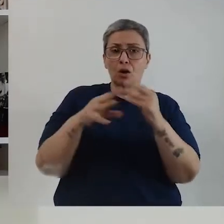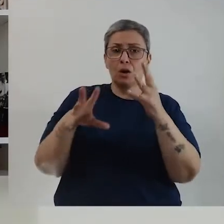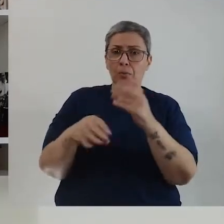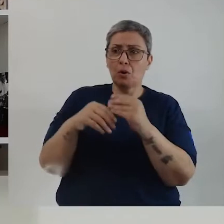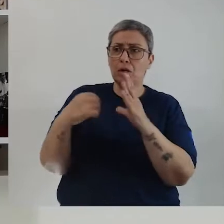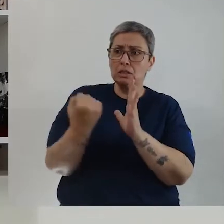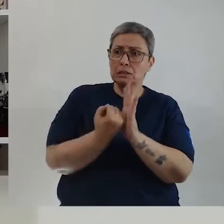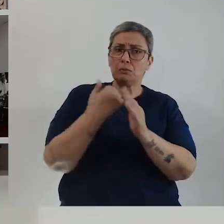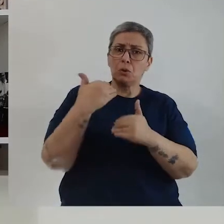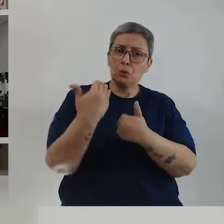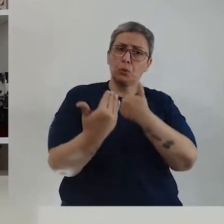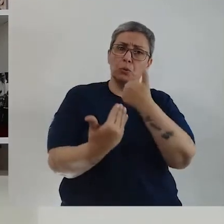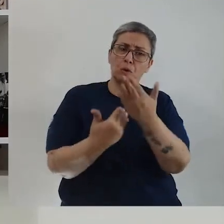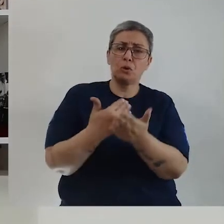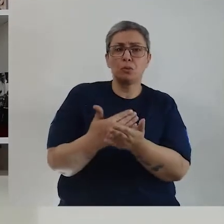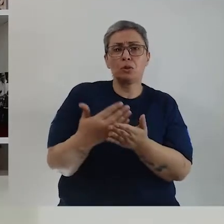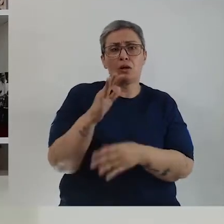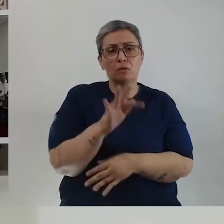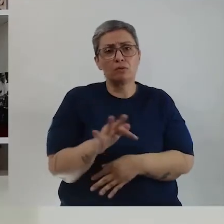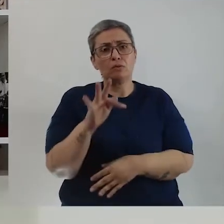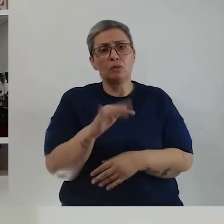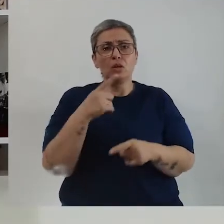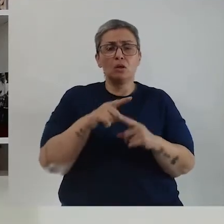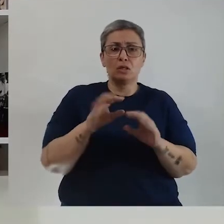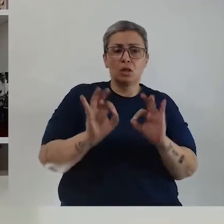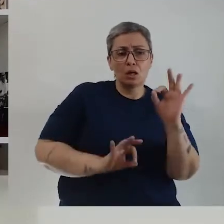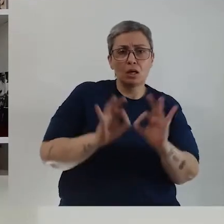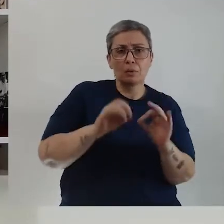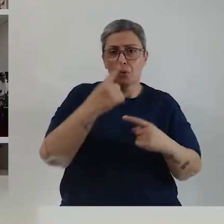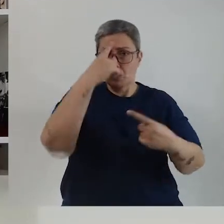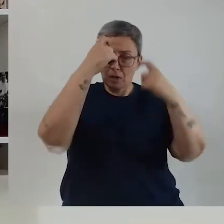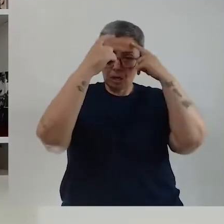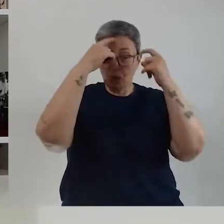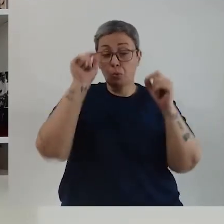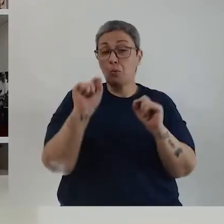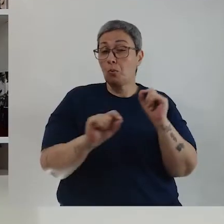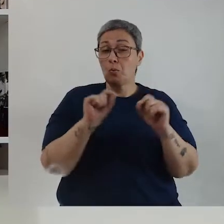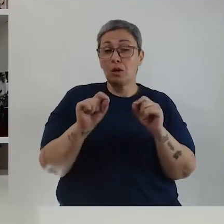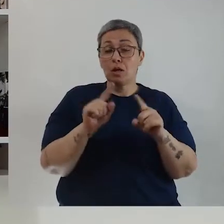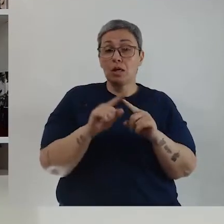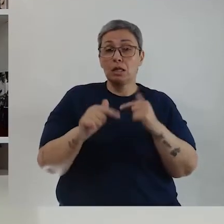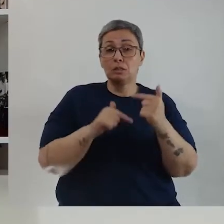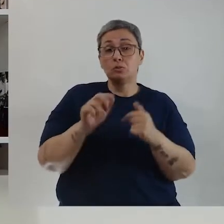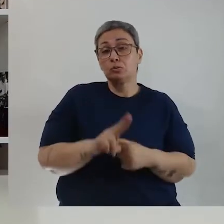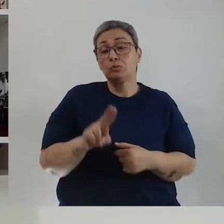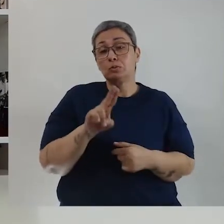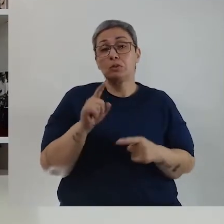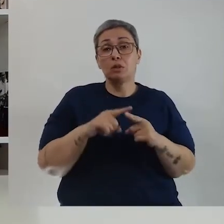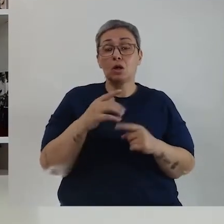agregando símbolos aos poucos, assim, né? Porque eu comecei na faculdade, em laboratório de criação. E a ideia era trabalhar com